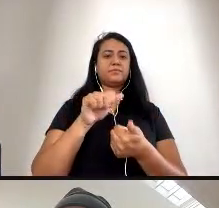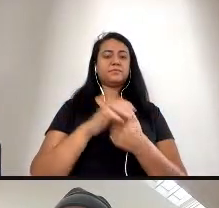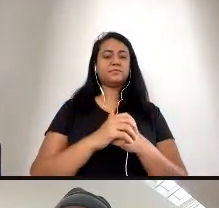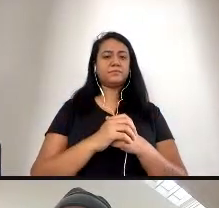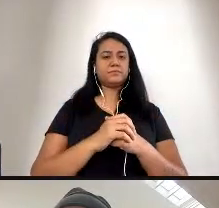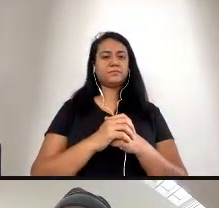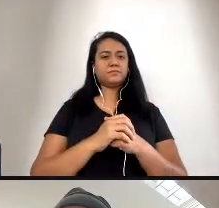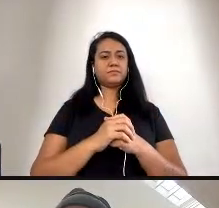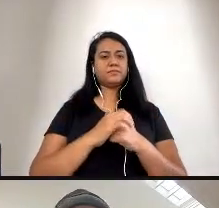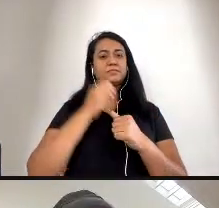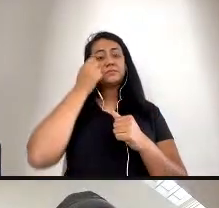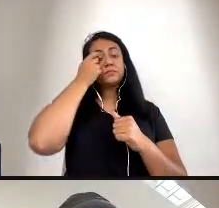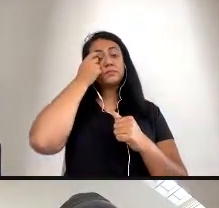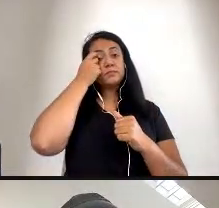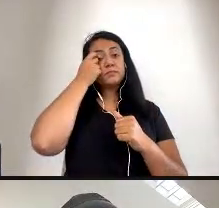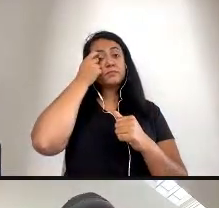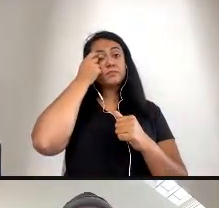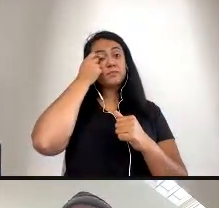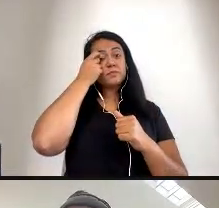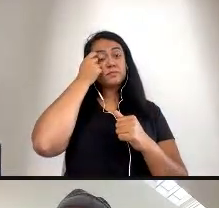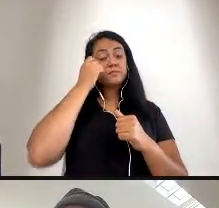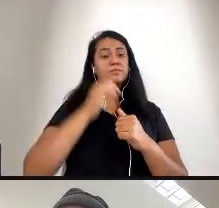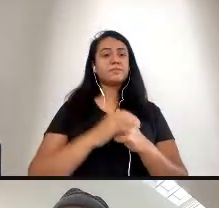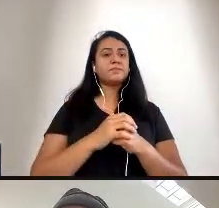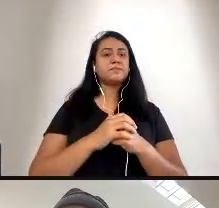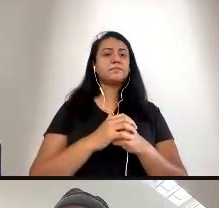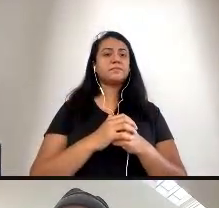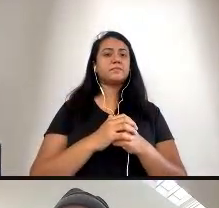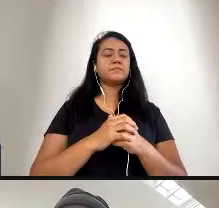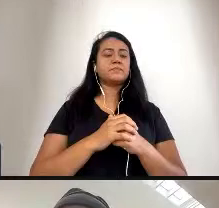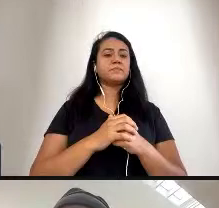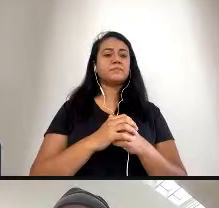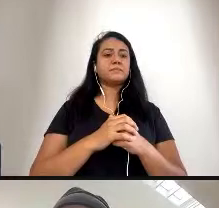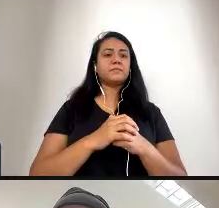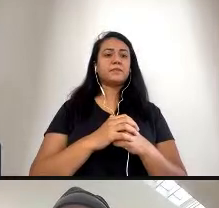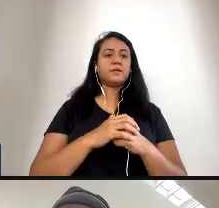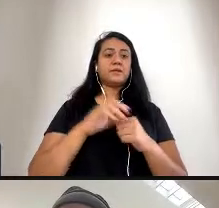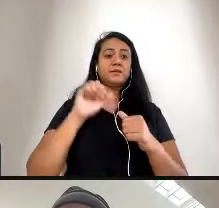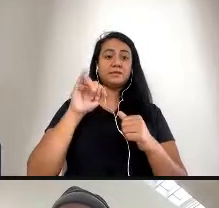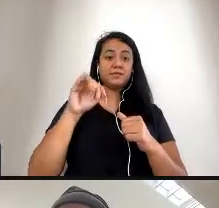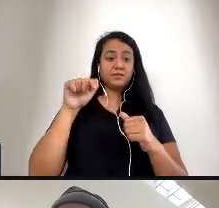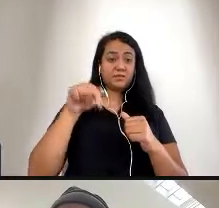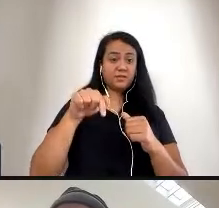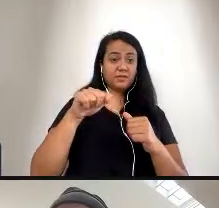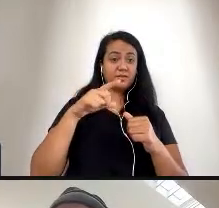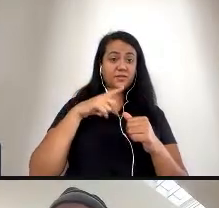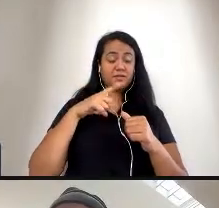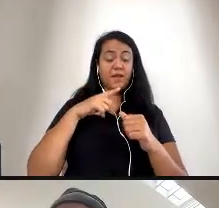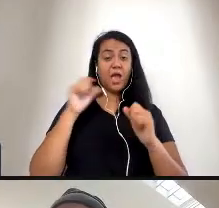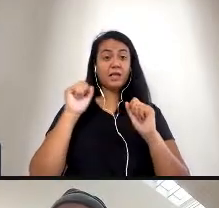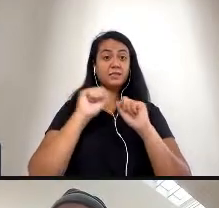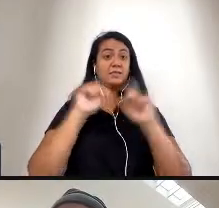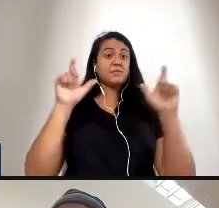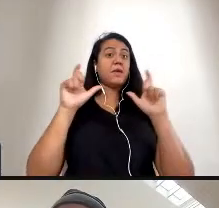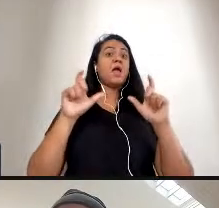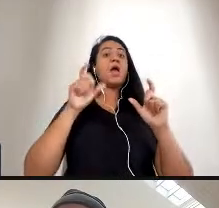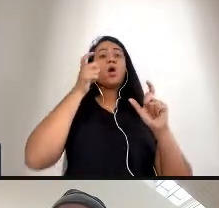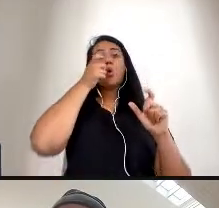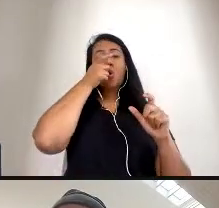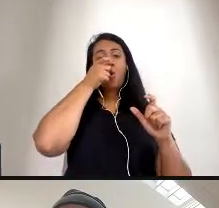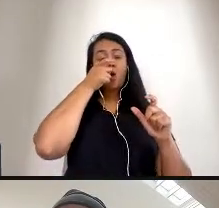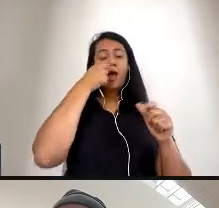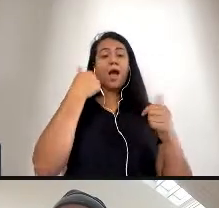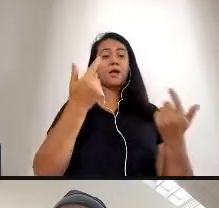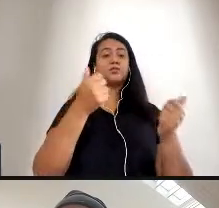se tiver se nós tivermos aqui despertada curiosidade nos acompanhando eu acho